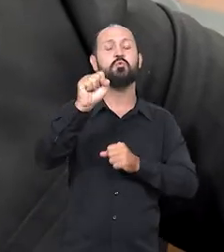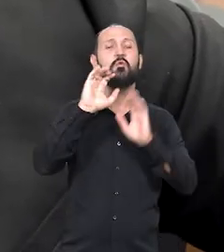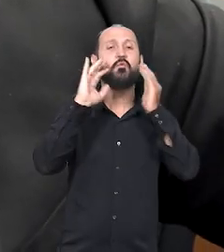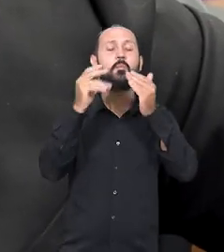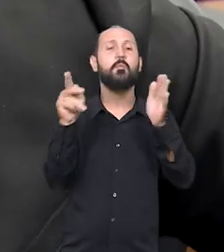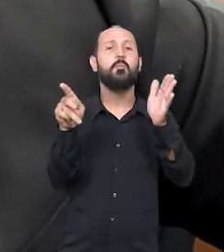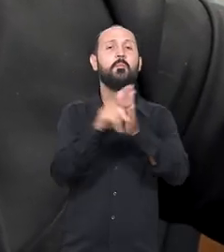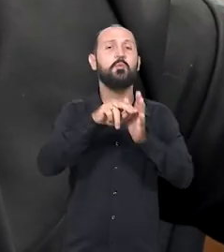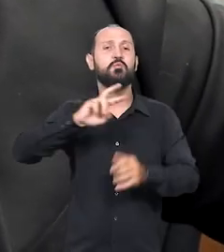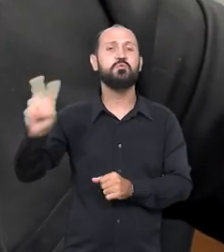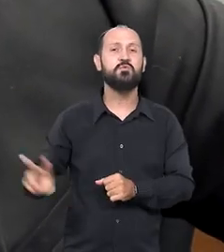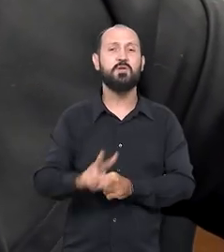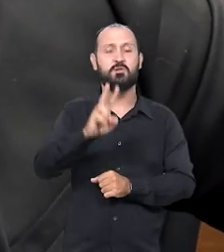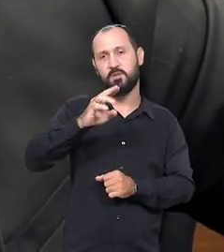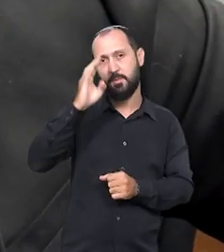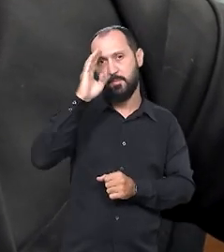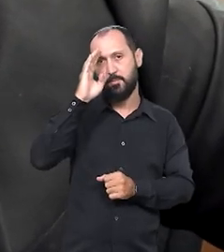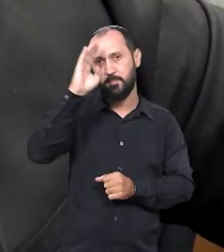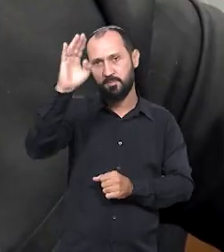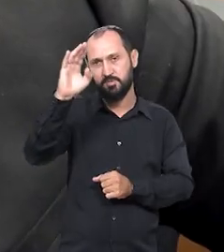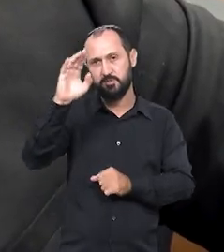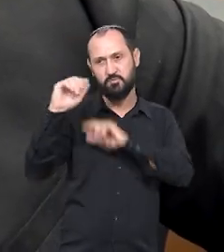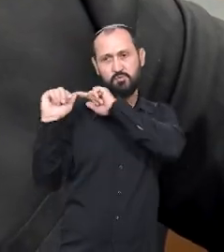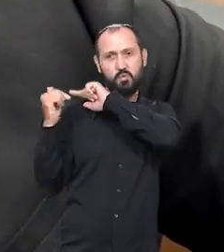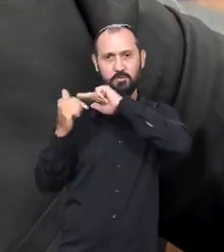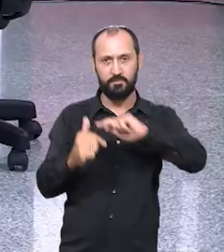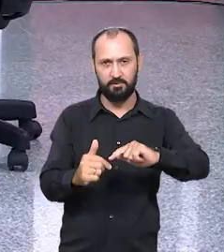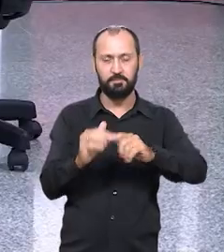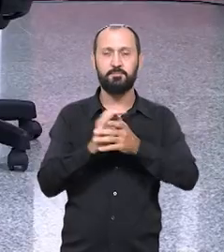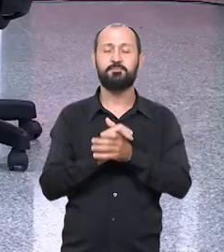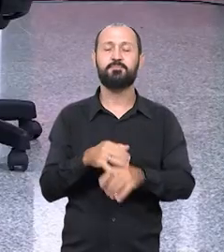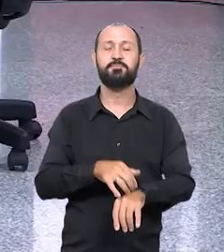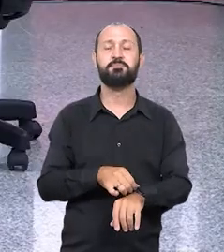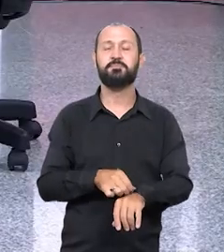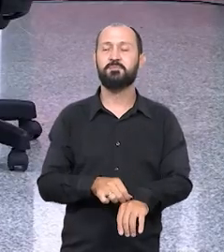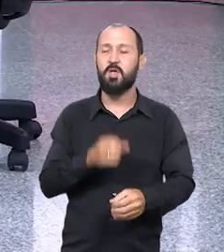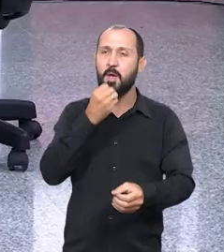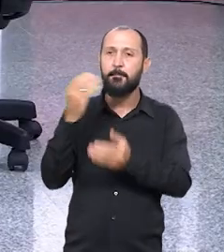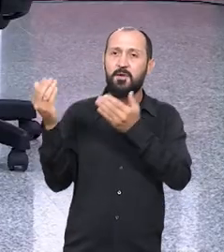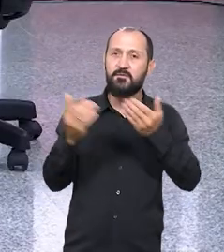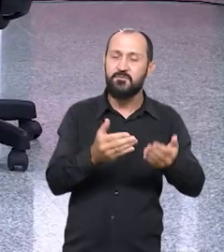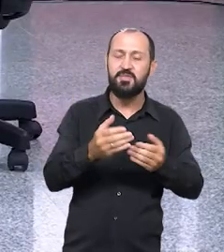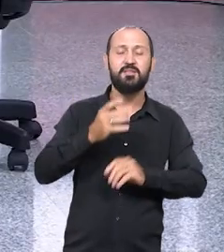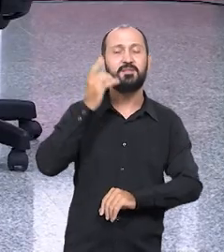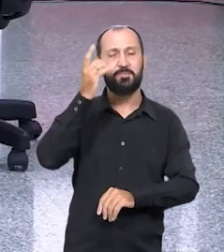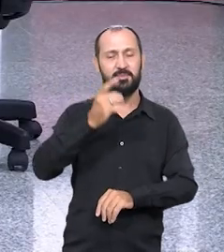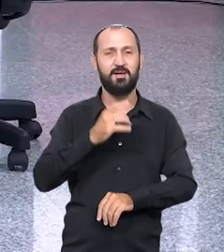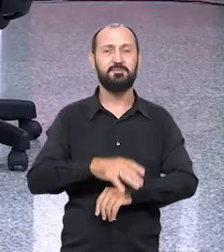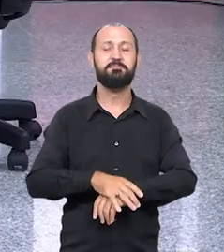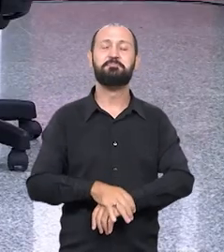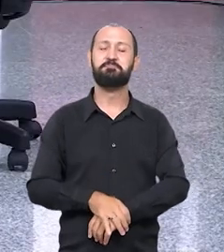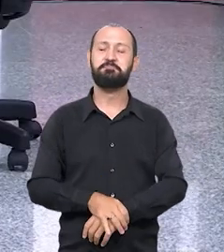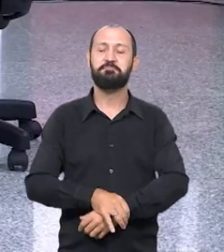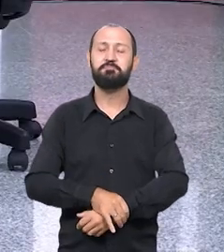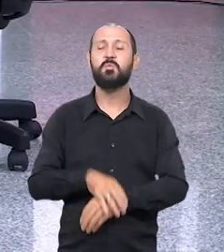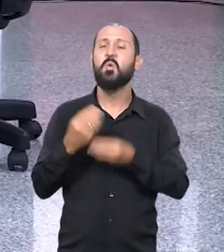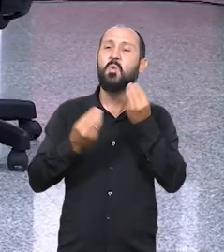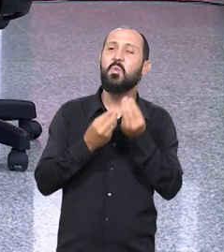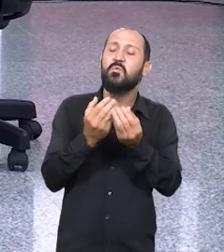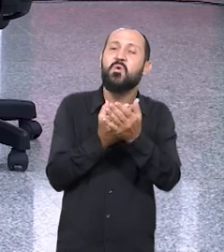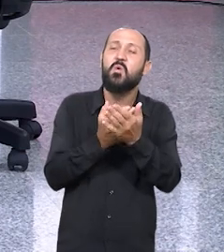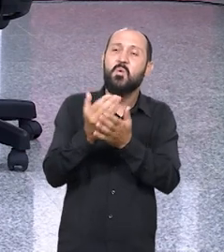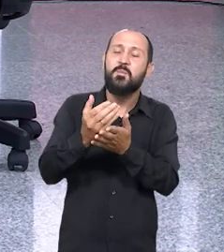centrado nos valores e princípios conservadores. Seja muito bem-vindo, deputado. Como é que foi